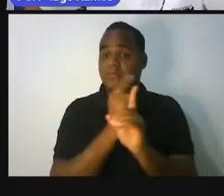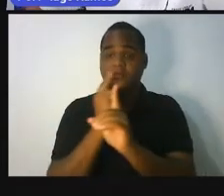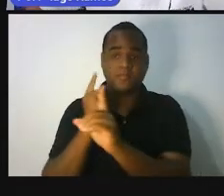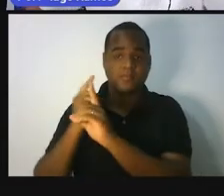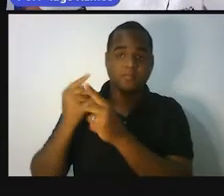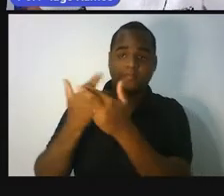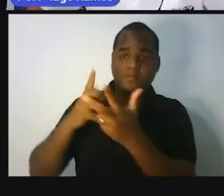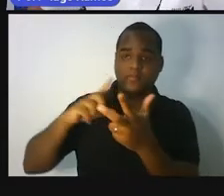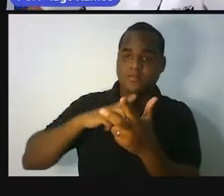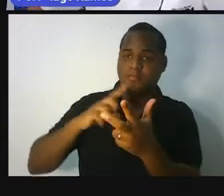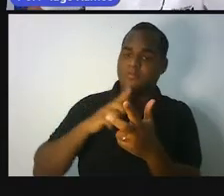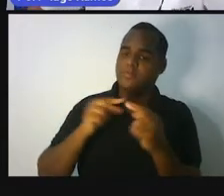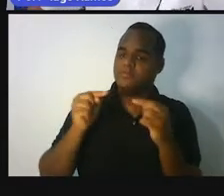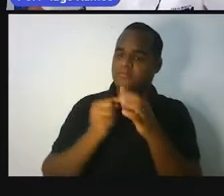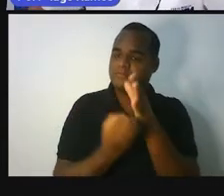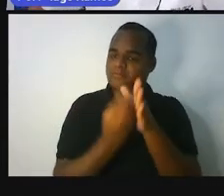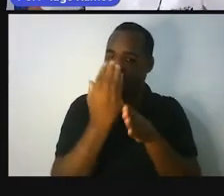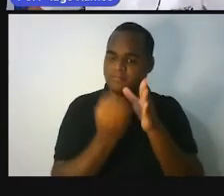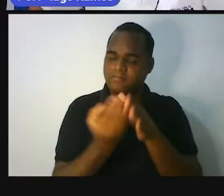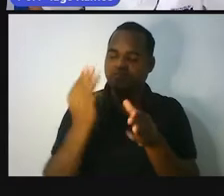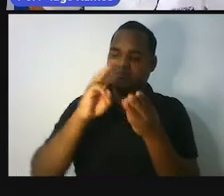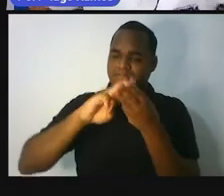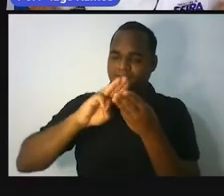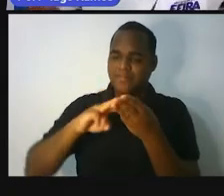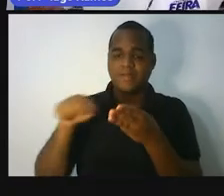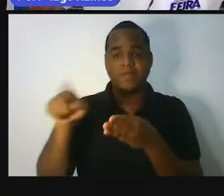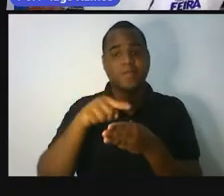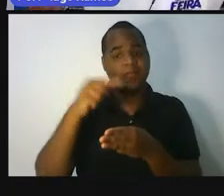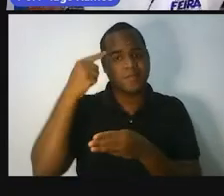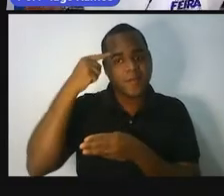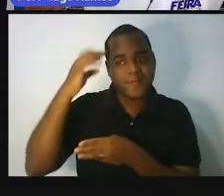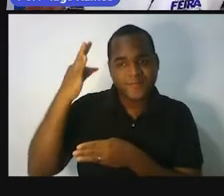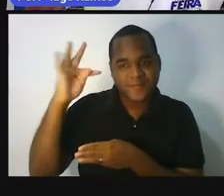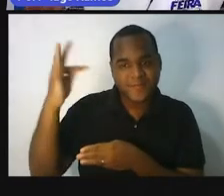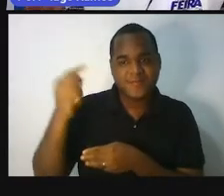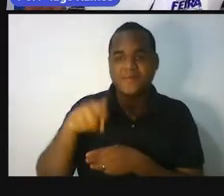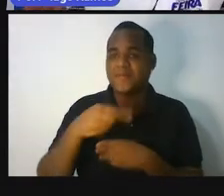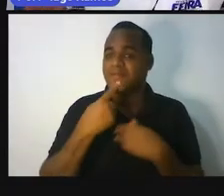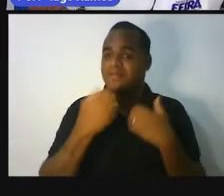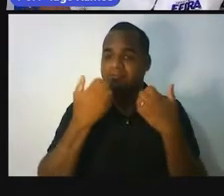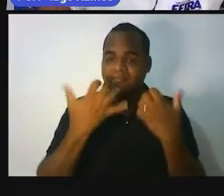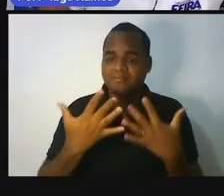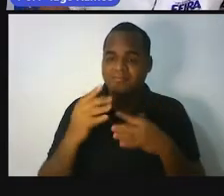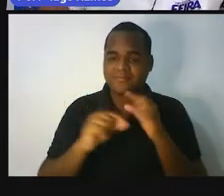pra quem criou a matemática. Mas eu tenho uma teoria, e vou falar dela pra você.